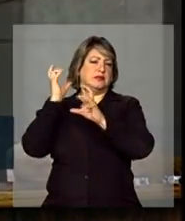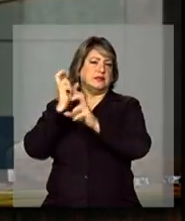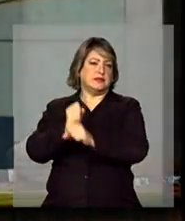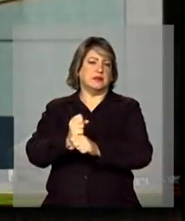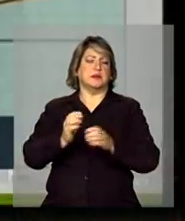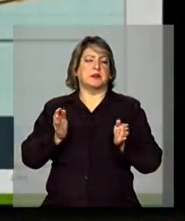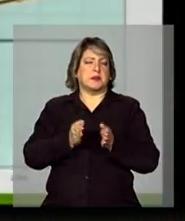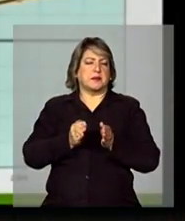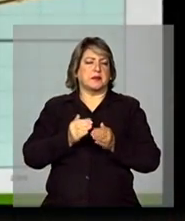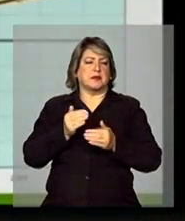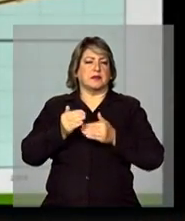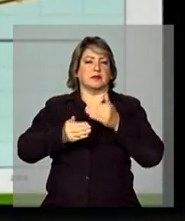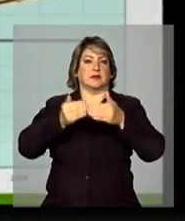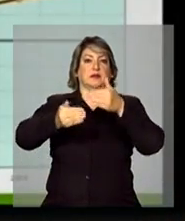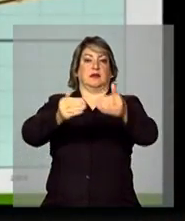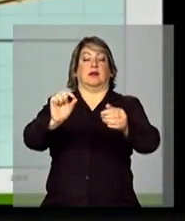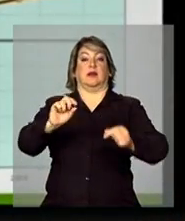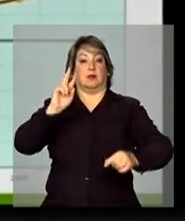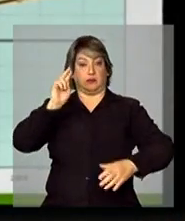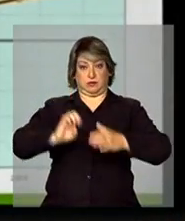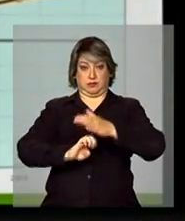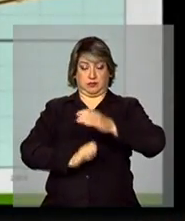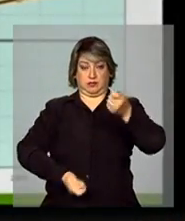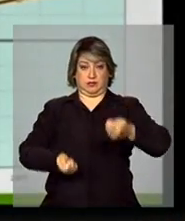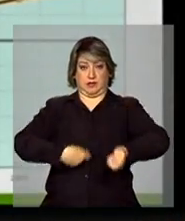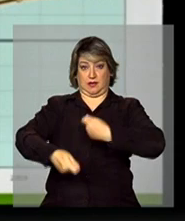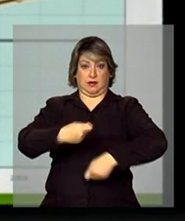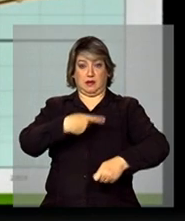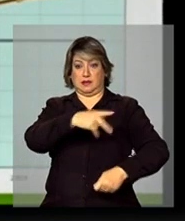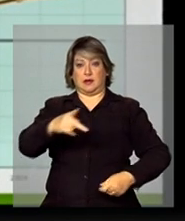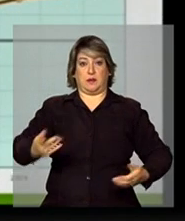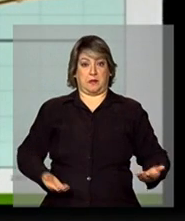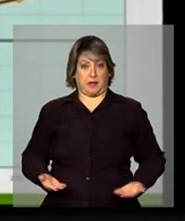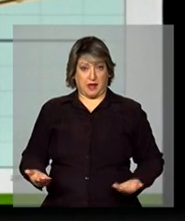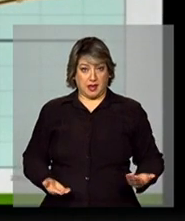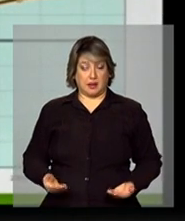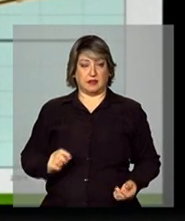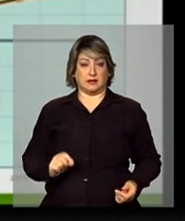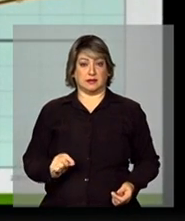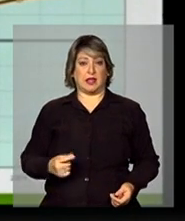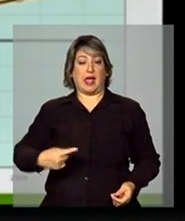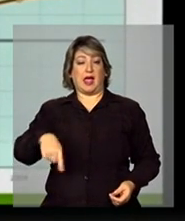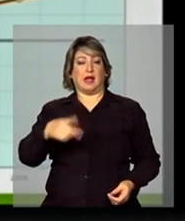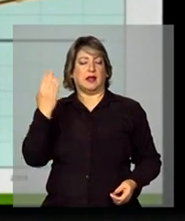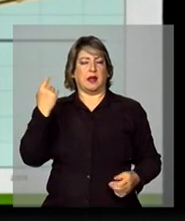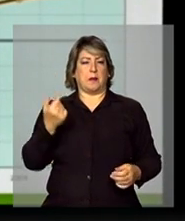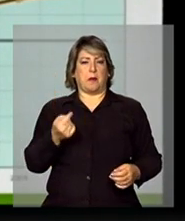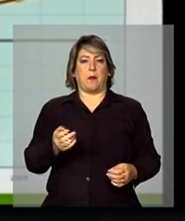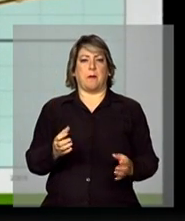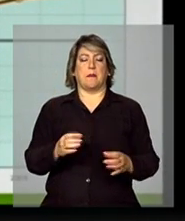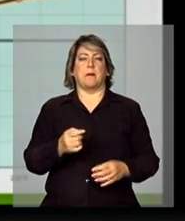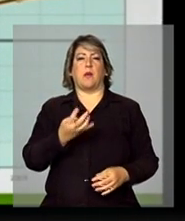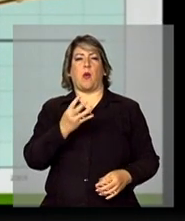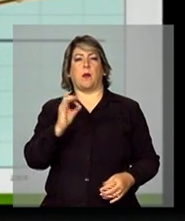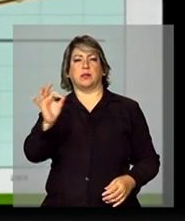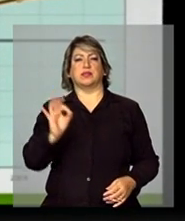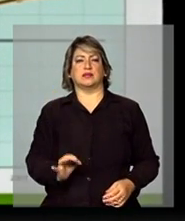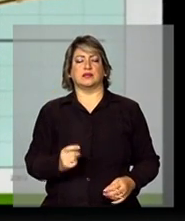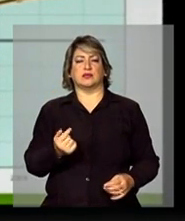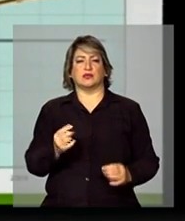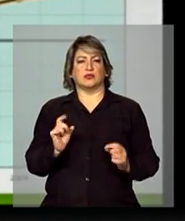pequenos empreendedores e dos seus empregados, eles que eram pouco mais de 40%,